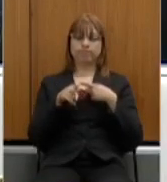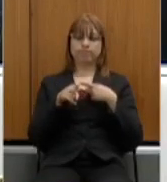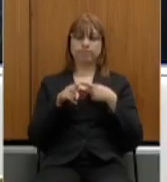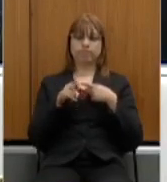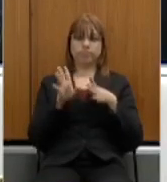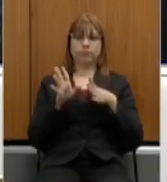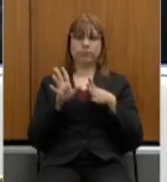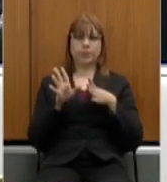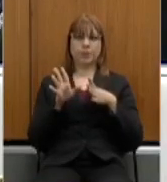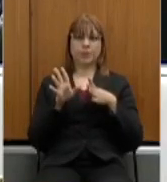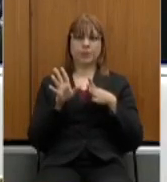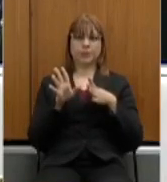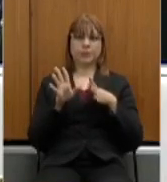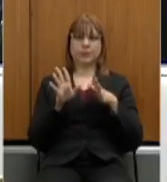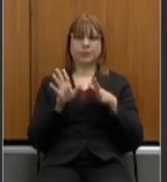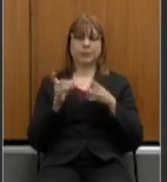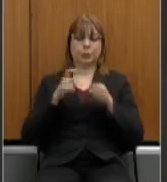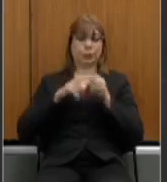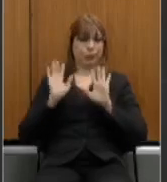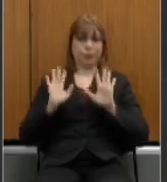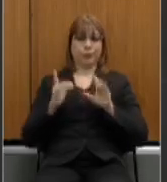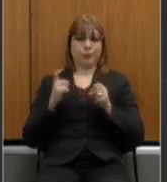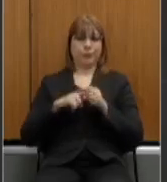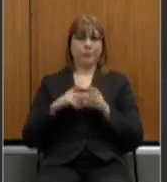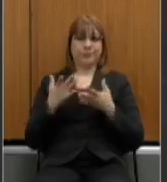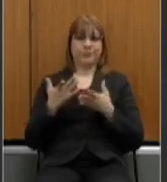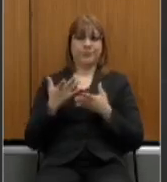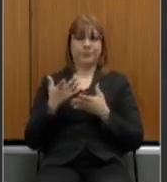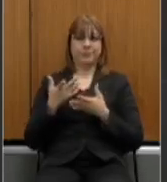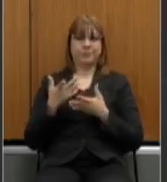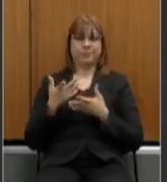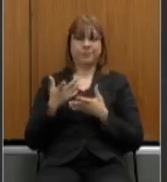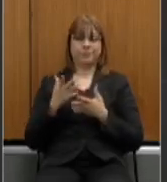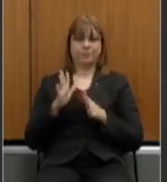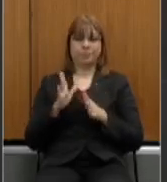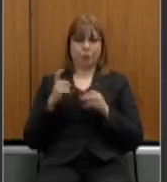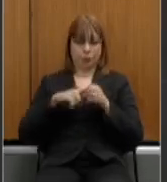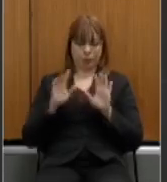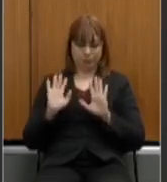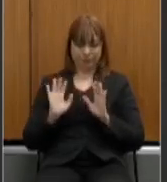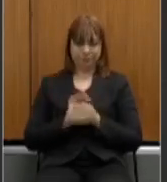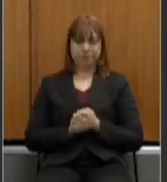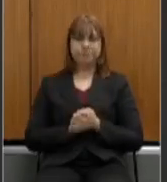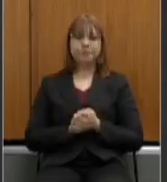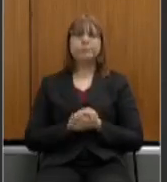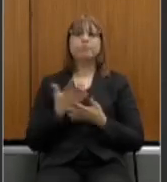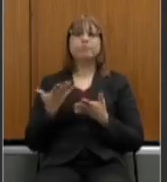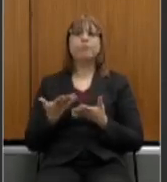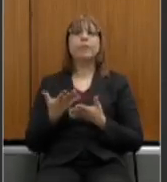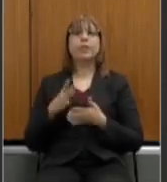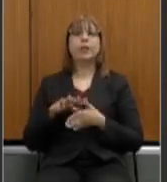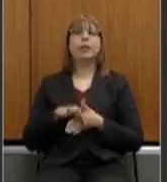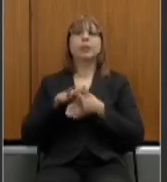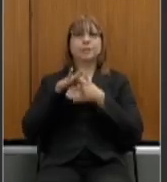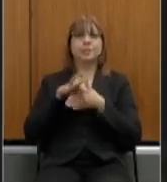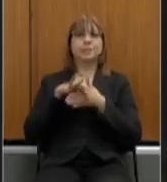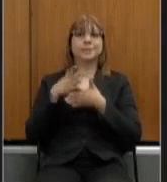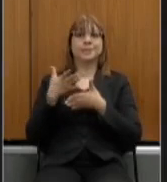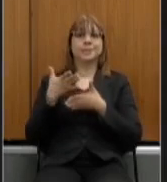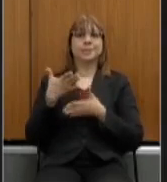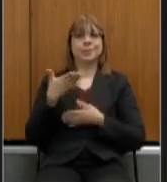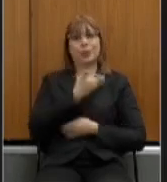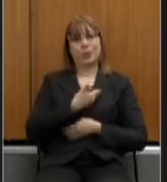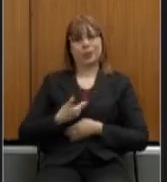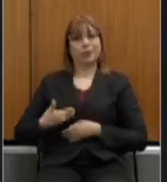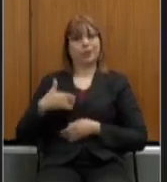entrou uma ligação Agostinho já retomei então líder do governo é isso estão os colegas ligando toda